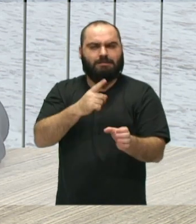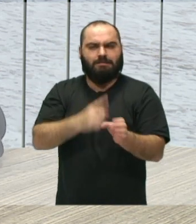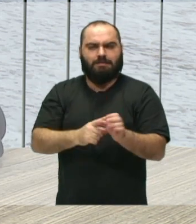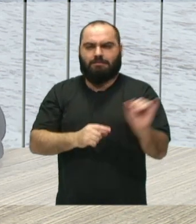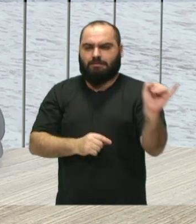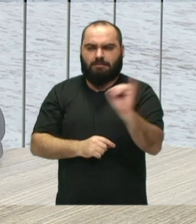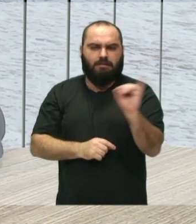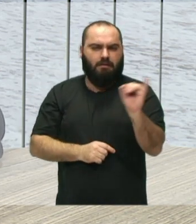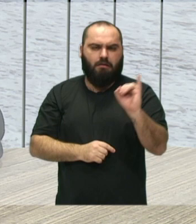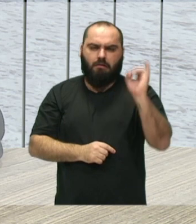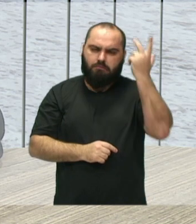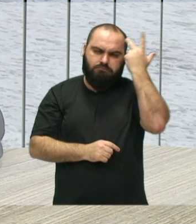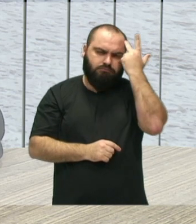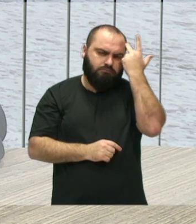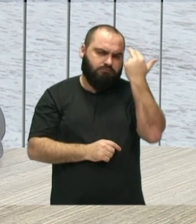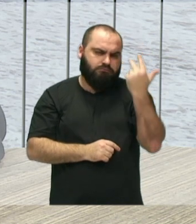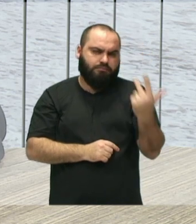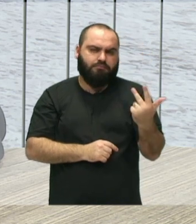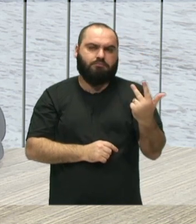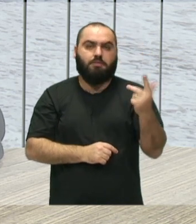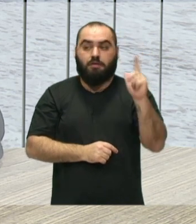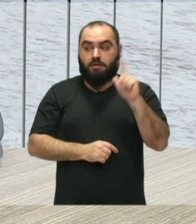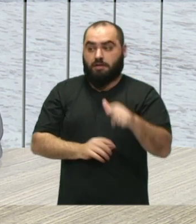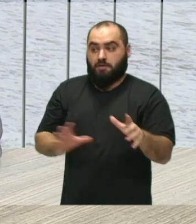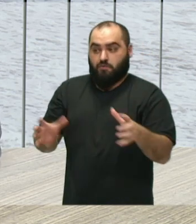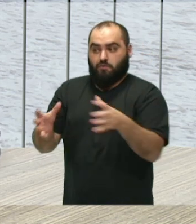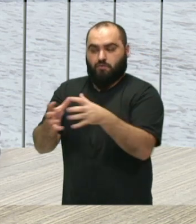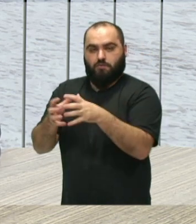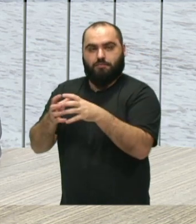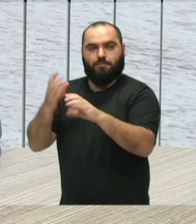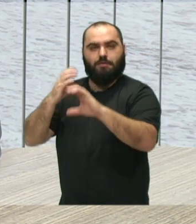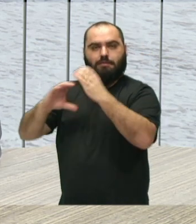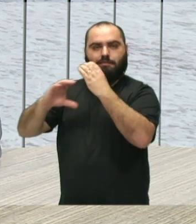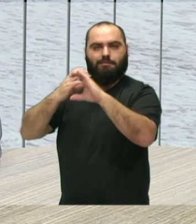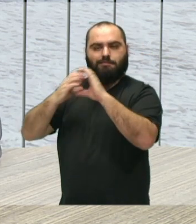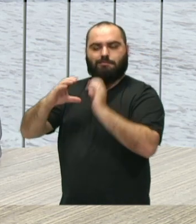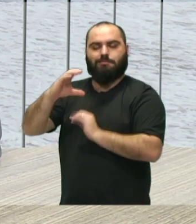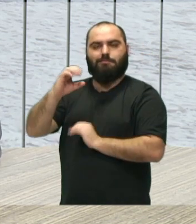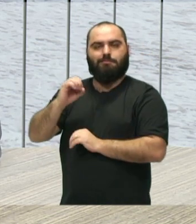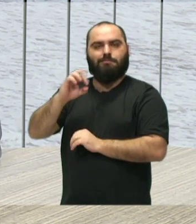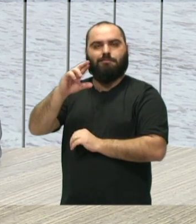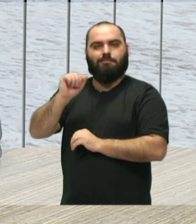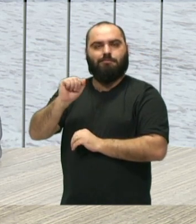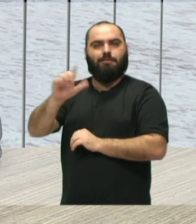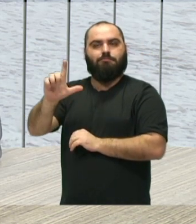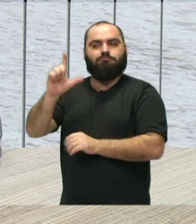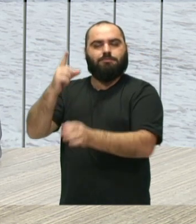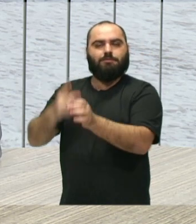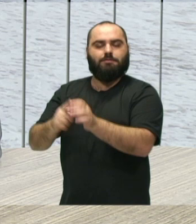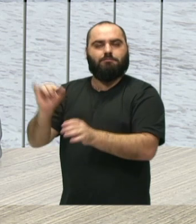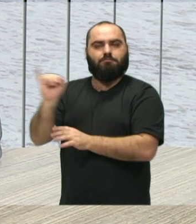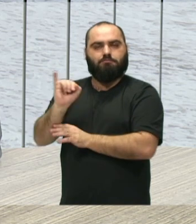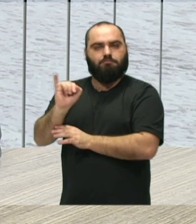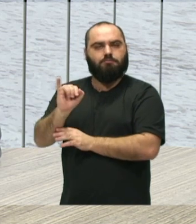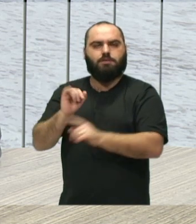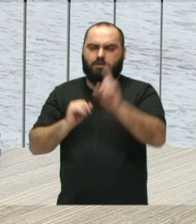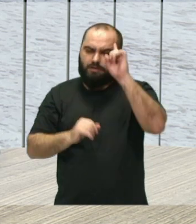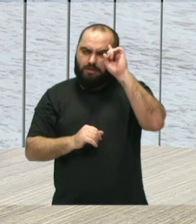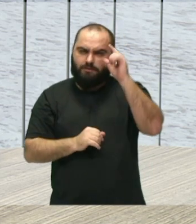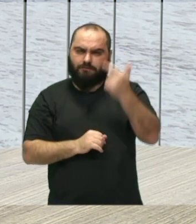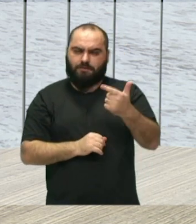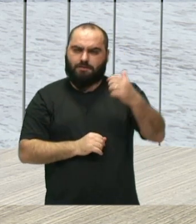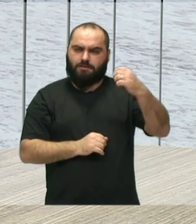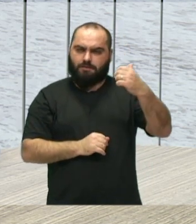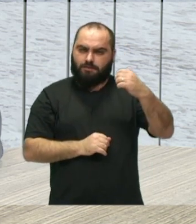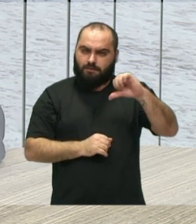histórico, que reúne aí os grupos corais da cidade e vai acontecer, então, do dia 29 e 30 na Igreja Imaculada